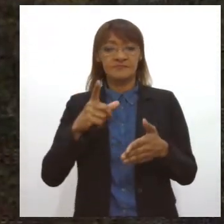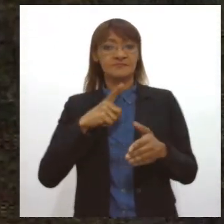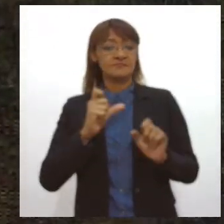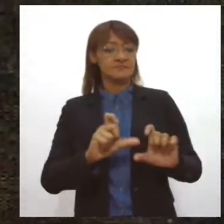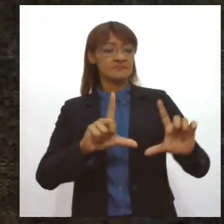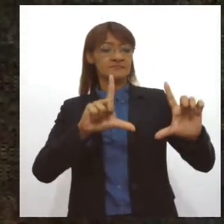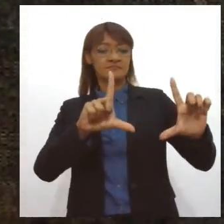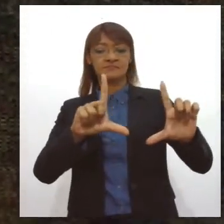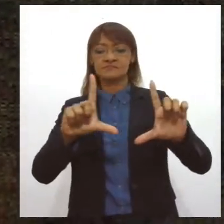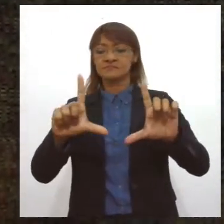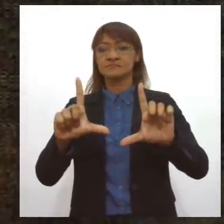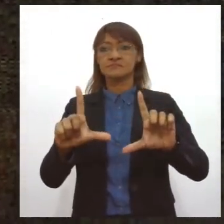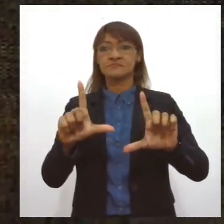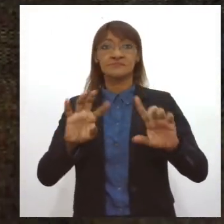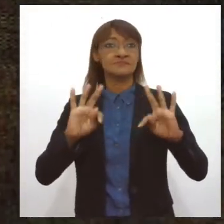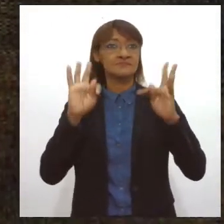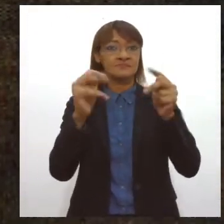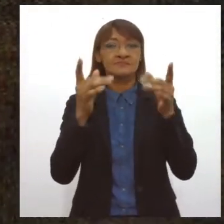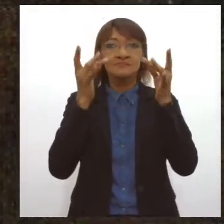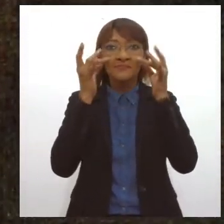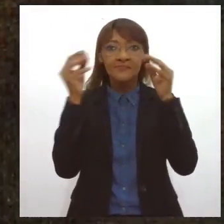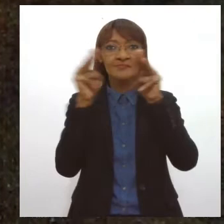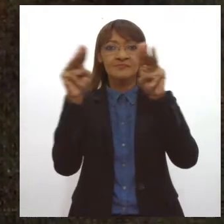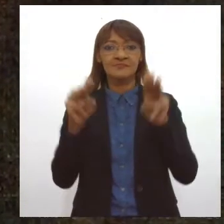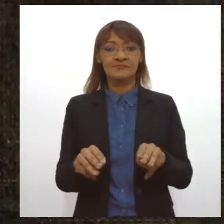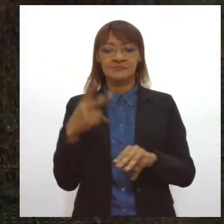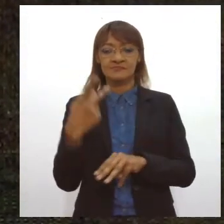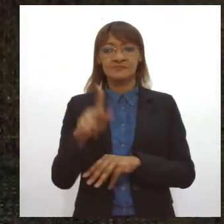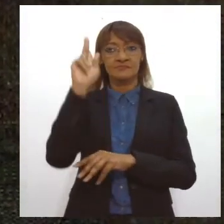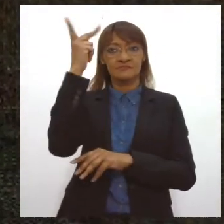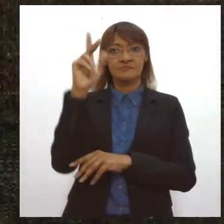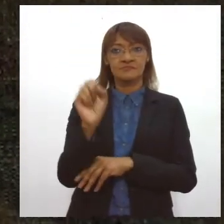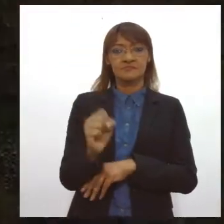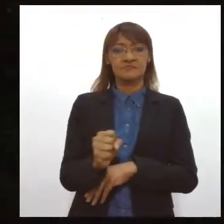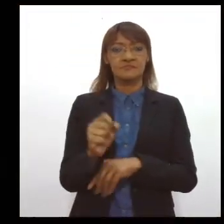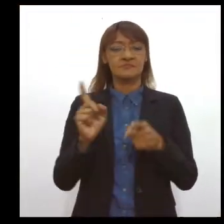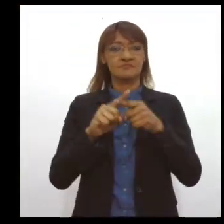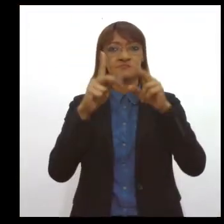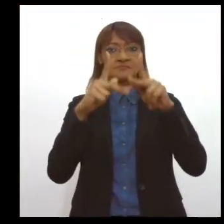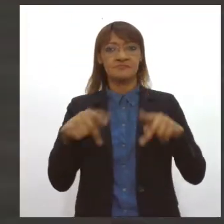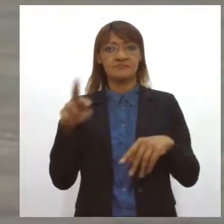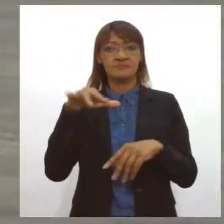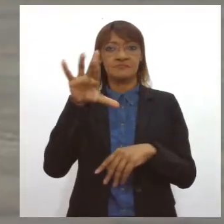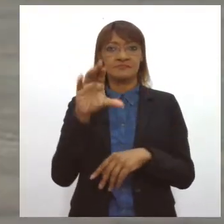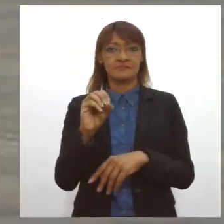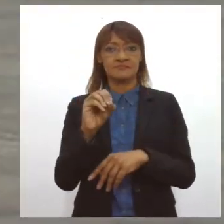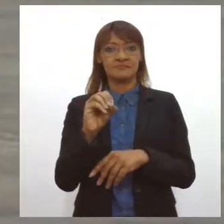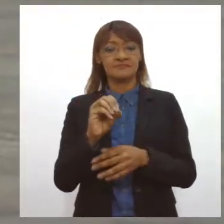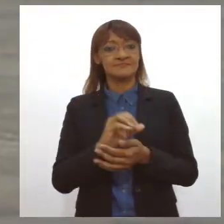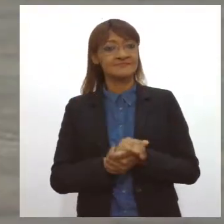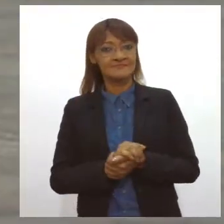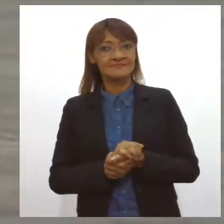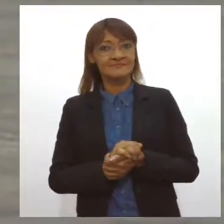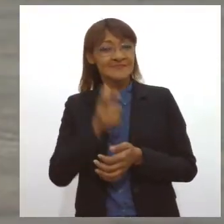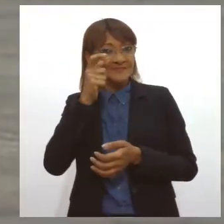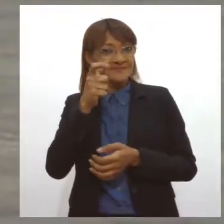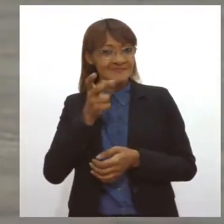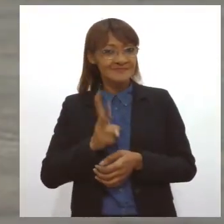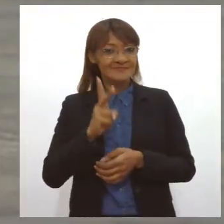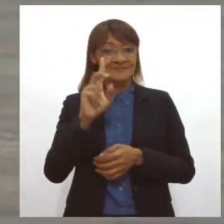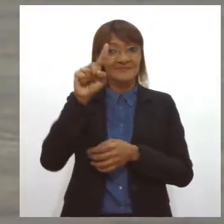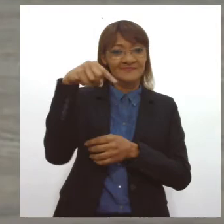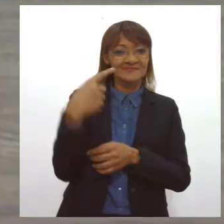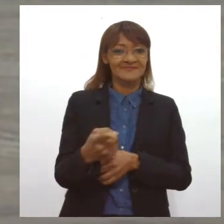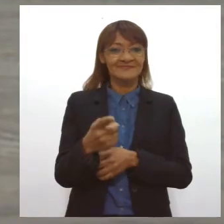acervo pode ser visto no Museu Histórico de Sergipe e no Palácio Museu Olímpio Campos. Então acompanhe nos próximos episódios